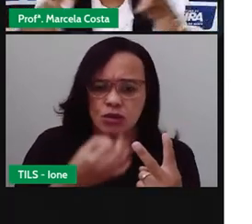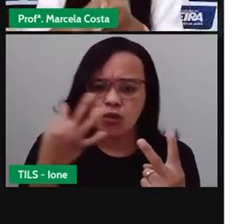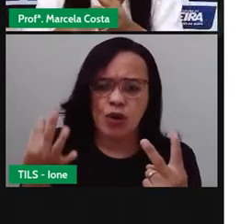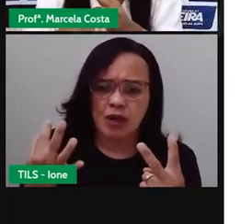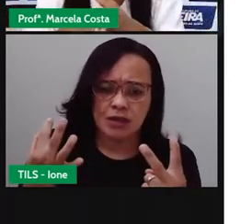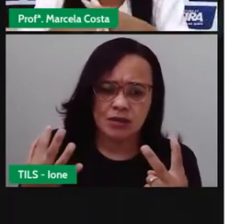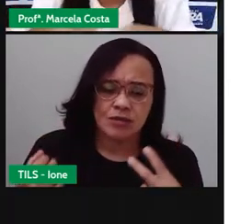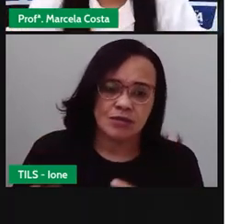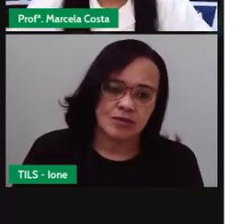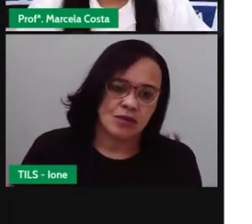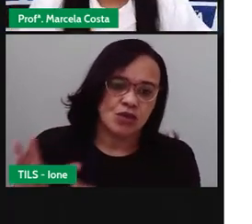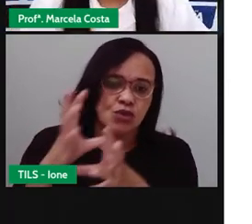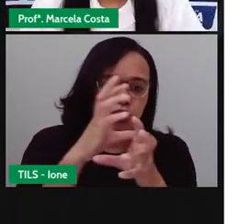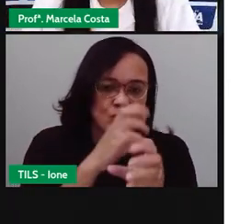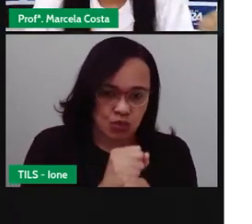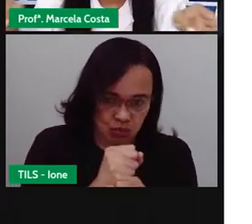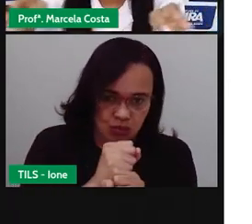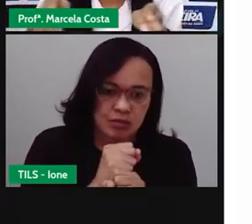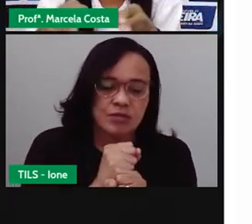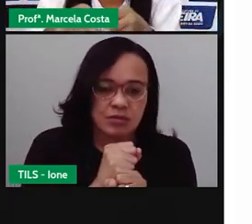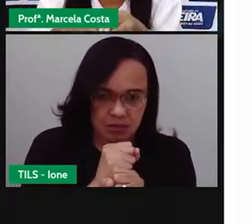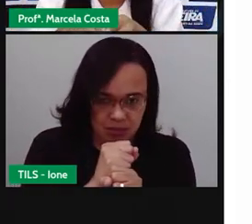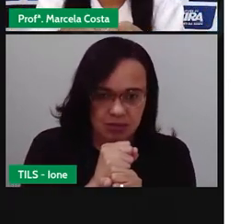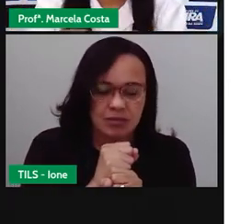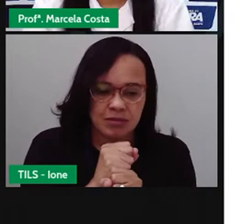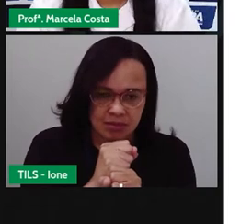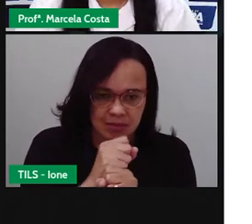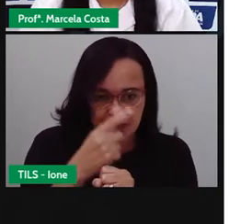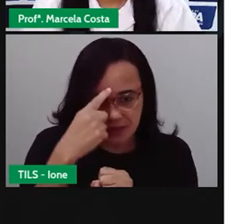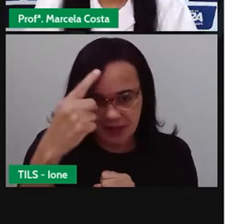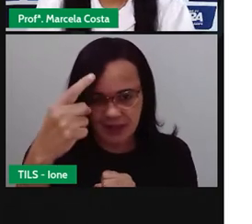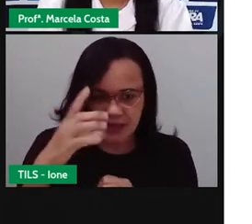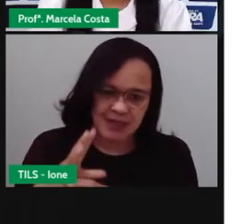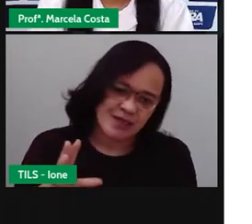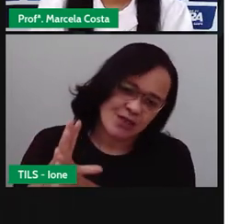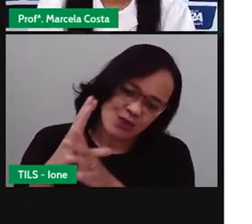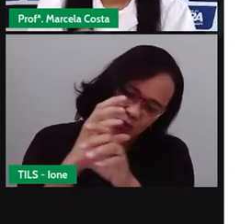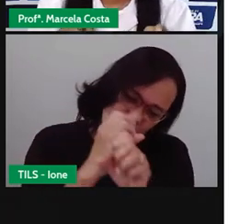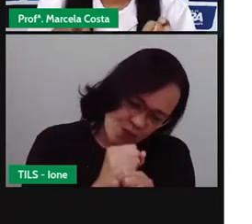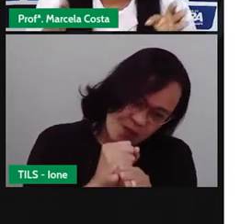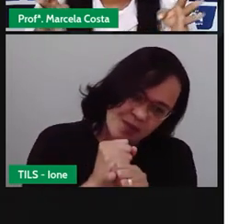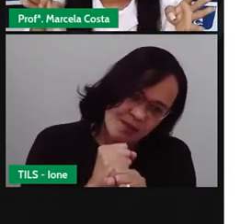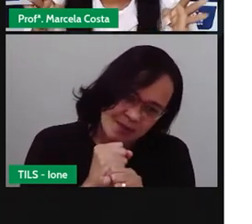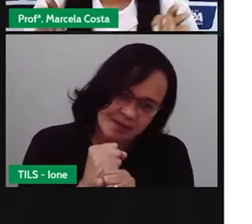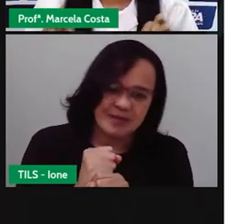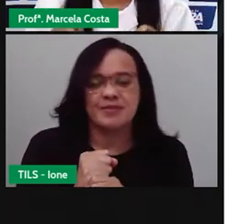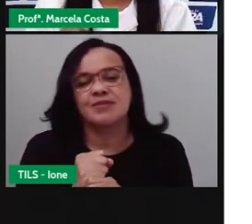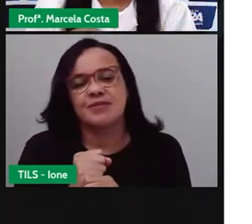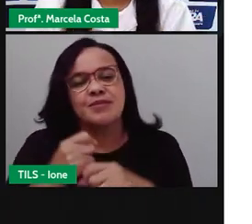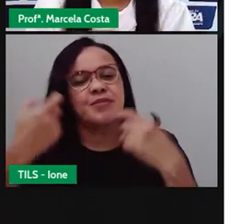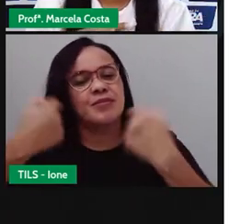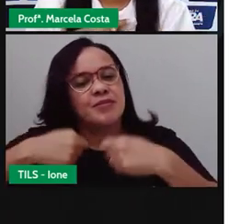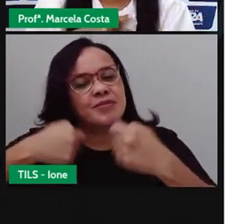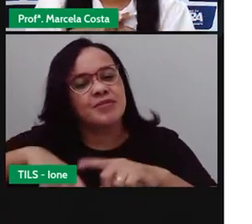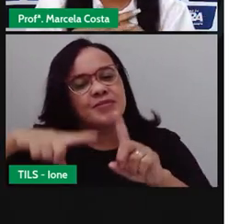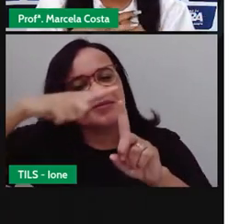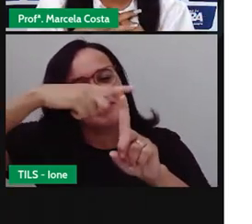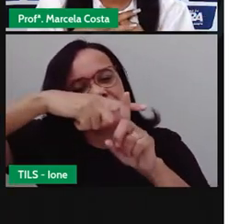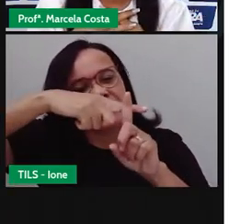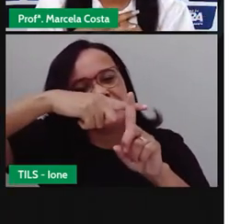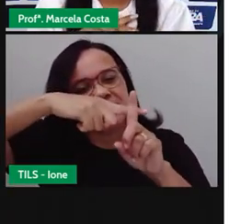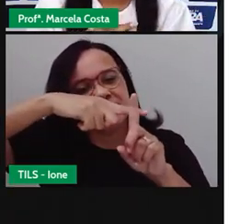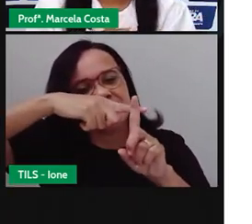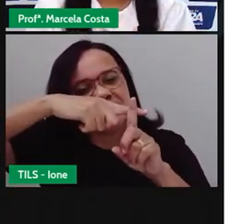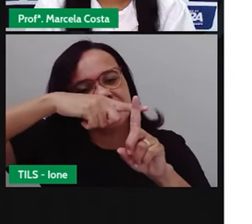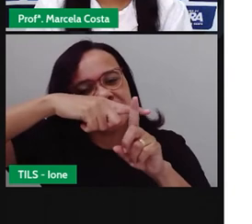juntando. Juntou é soma. Se é soma, é adição, é esse símbolo